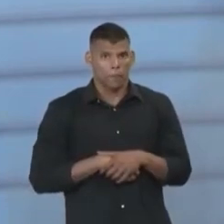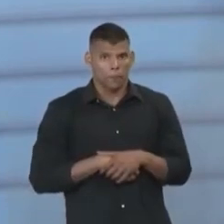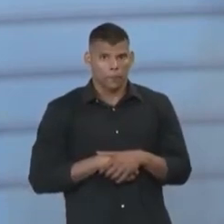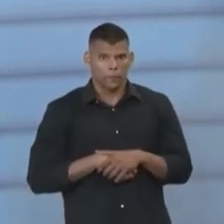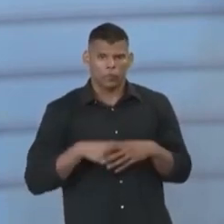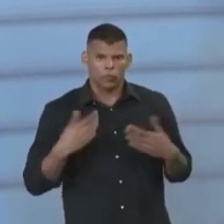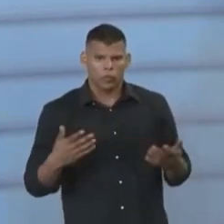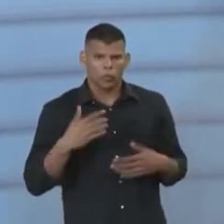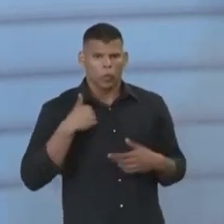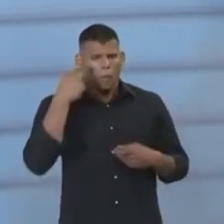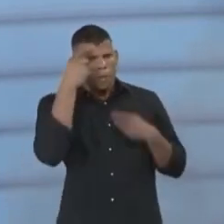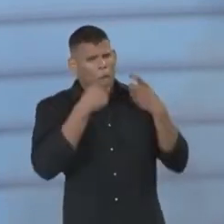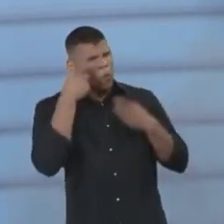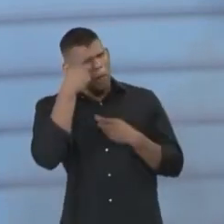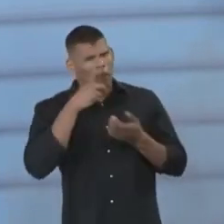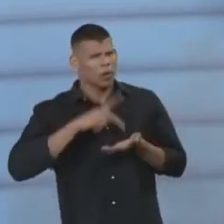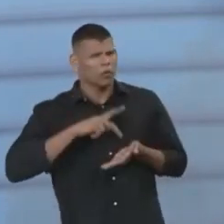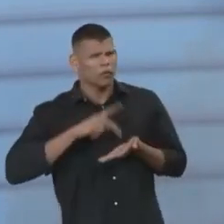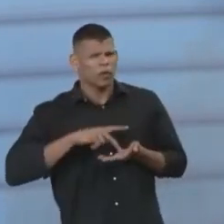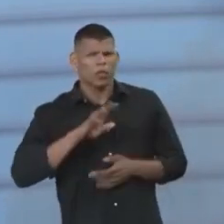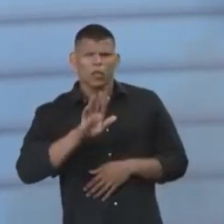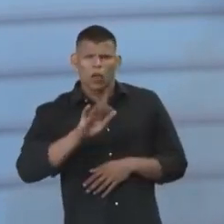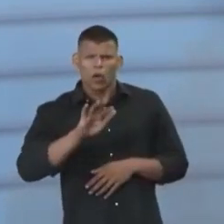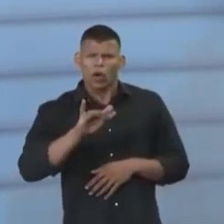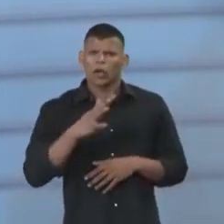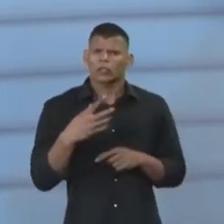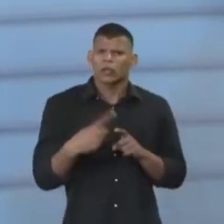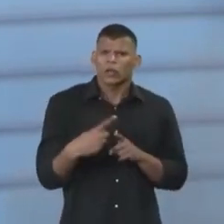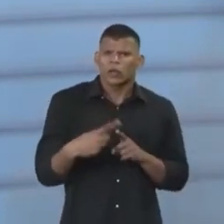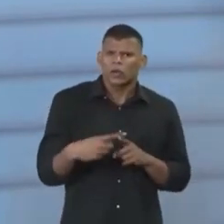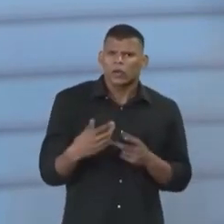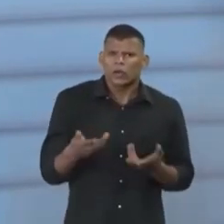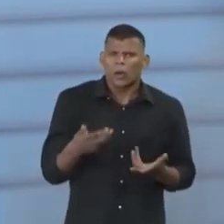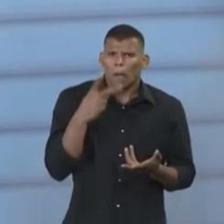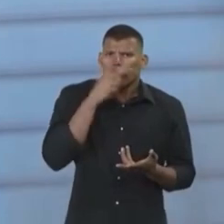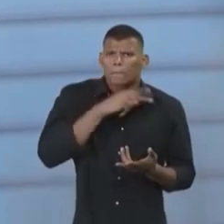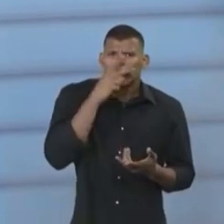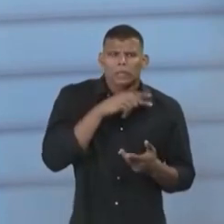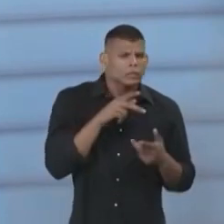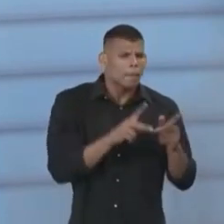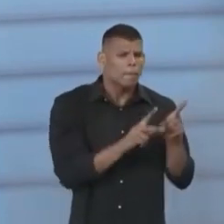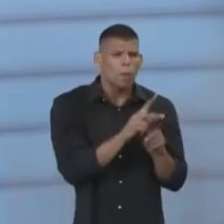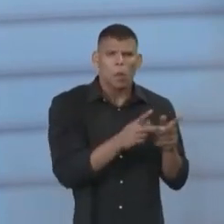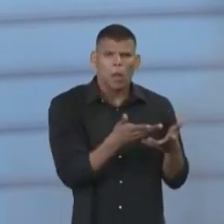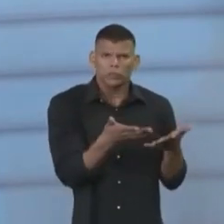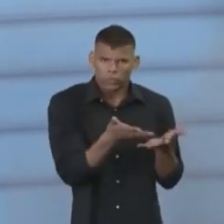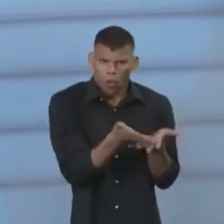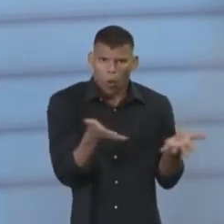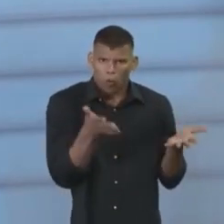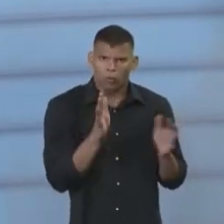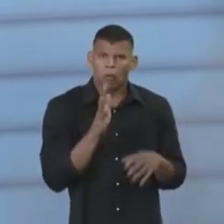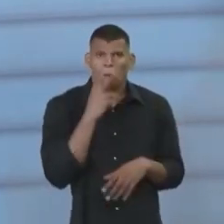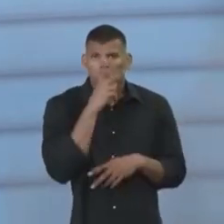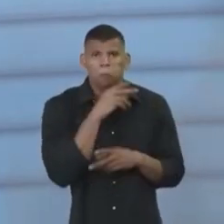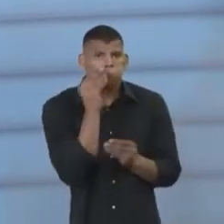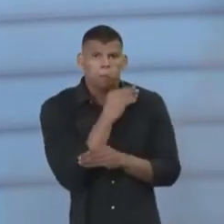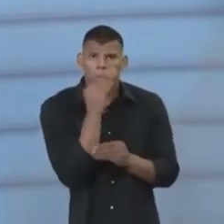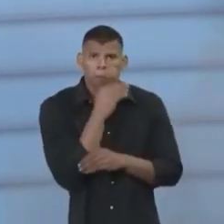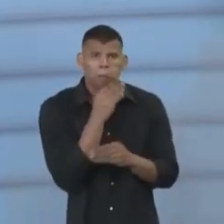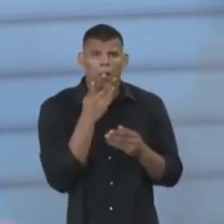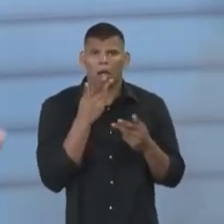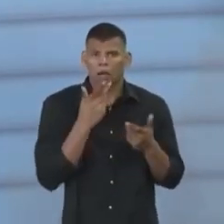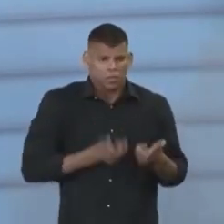Então, assim, eu fico muito preocupada. Por quê? Porque os civis estão absolutamente vulneráveis na guerra